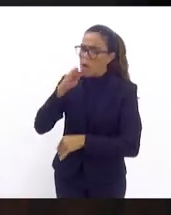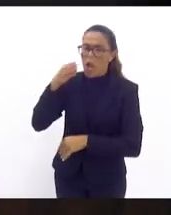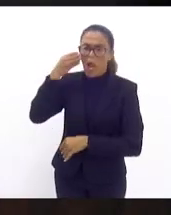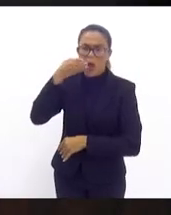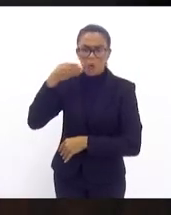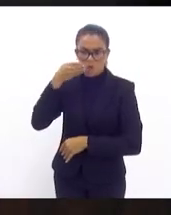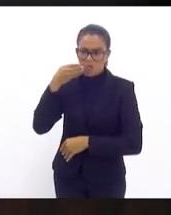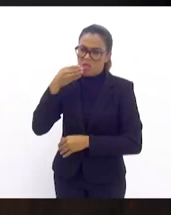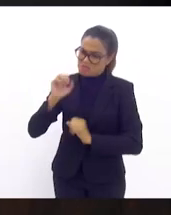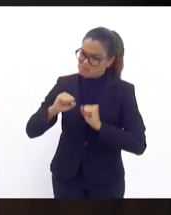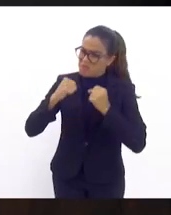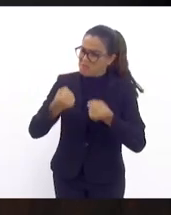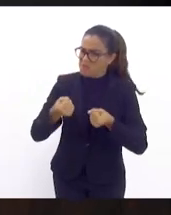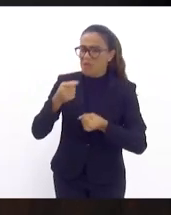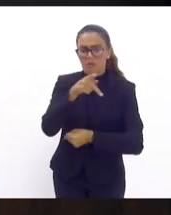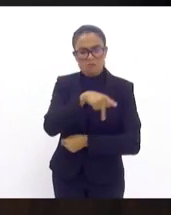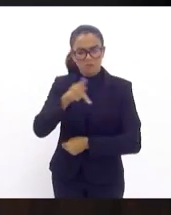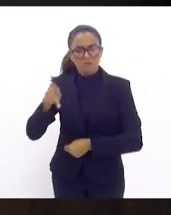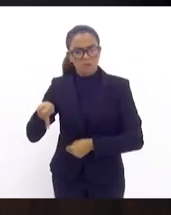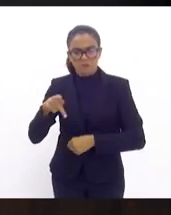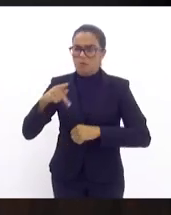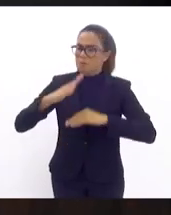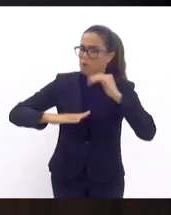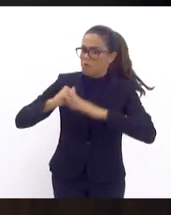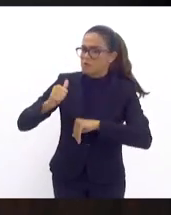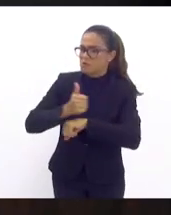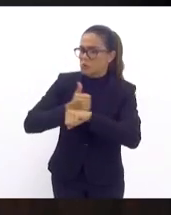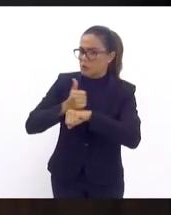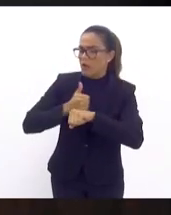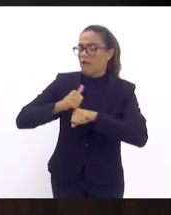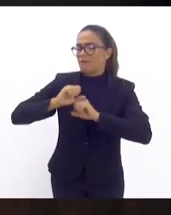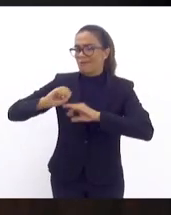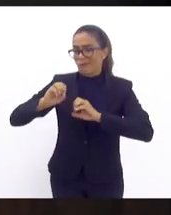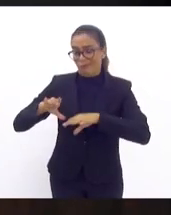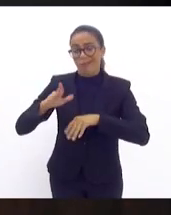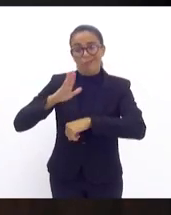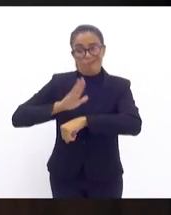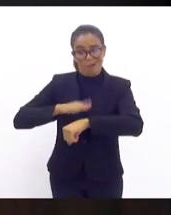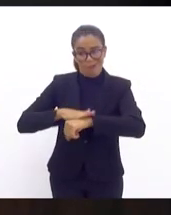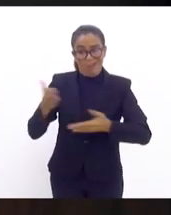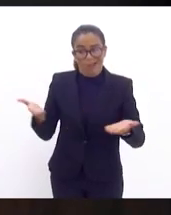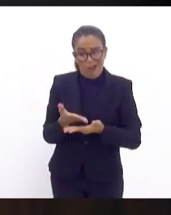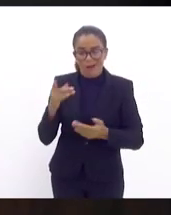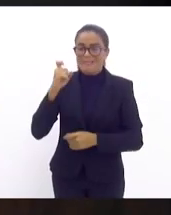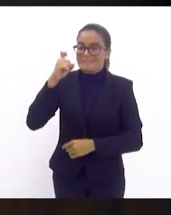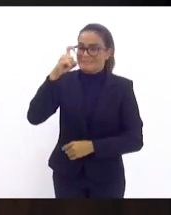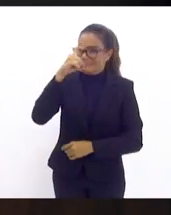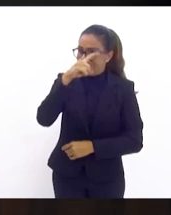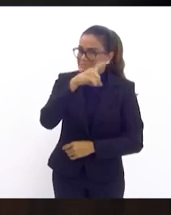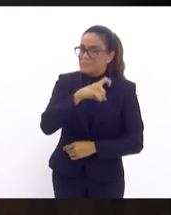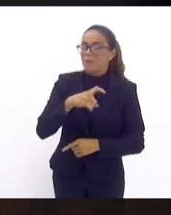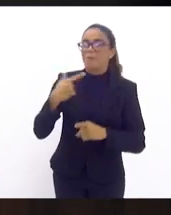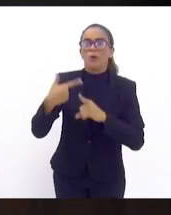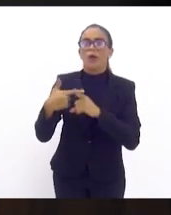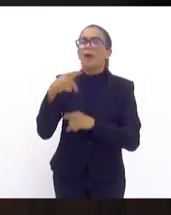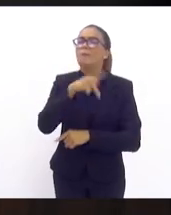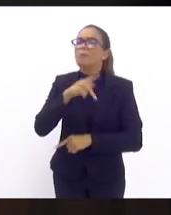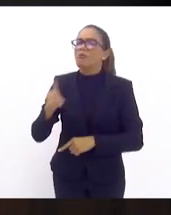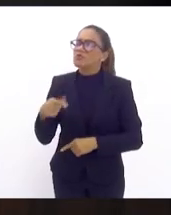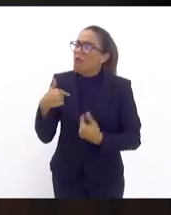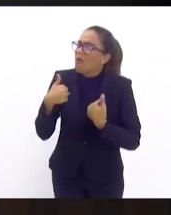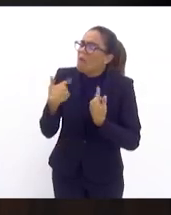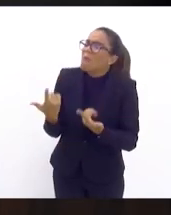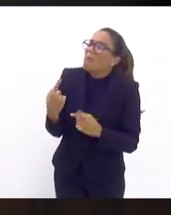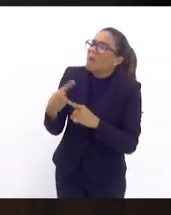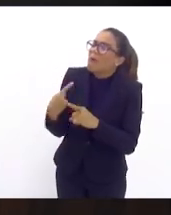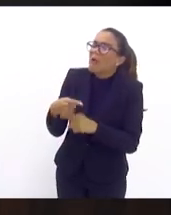magistrado. Dizer que nós estamos num momento muito difícil, porque o professor hoje questiona o porquê que o Rio